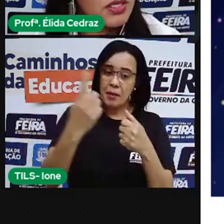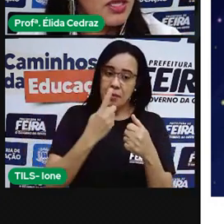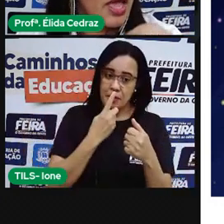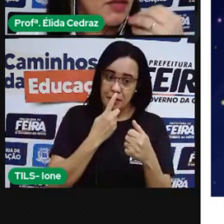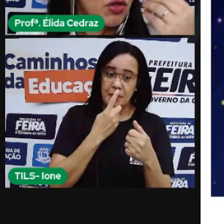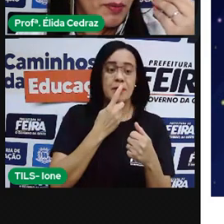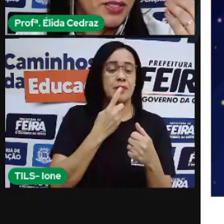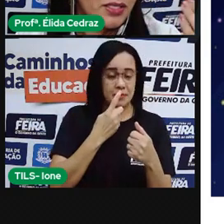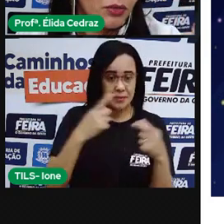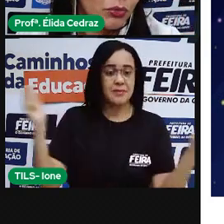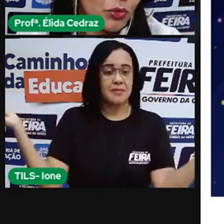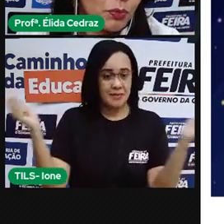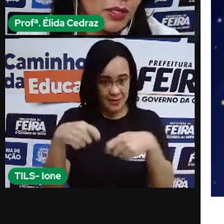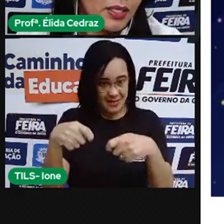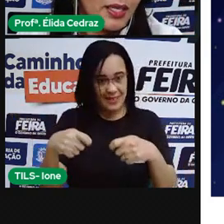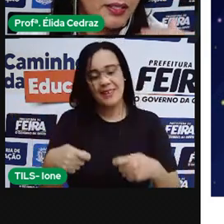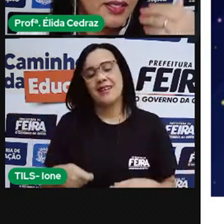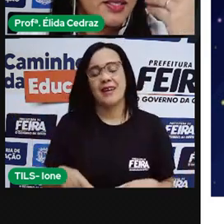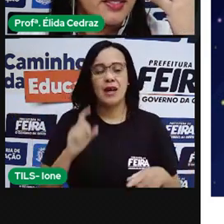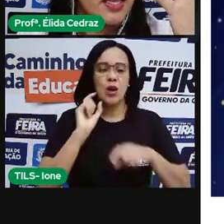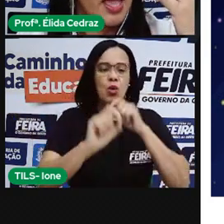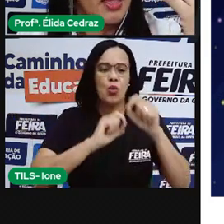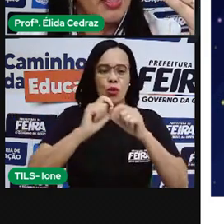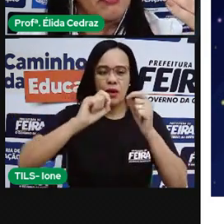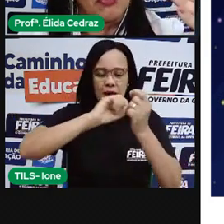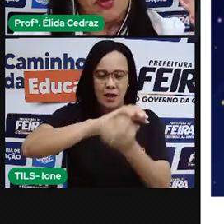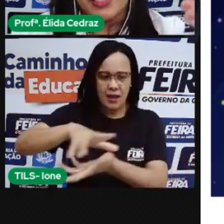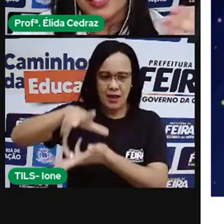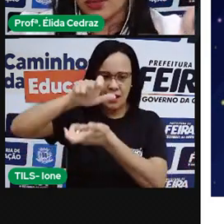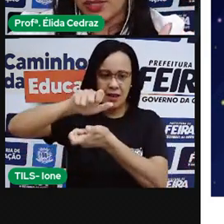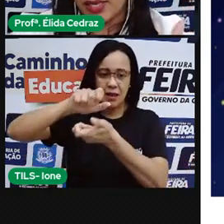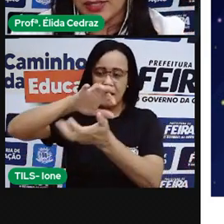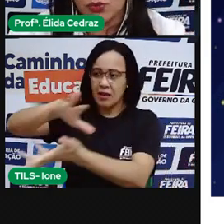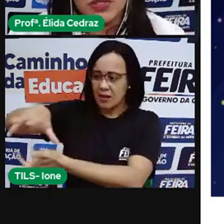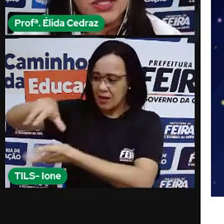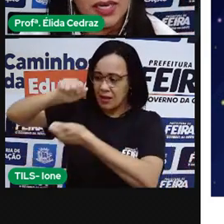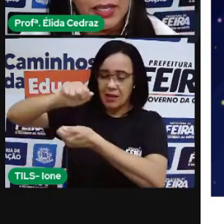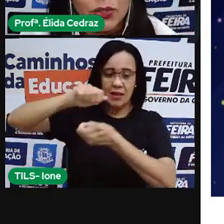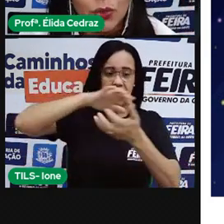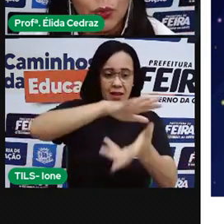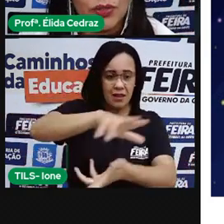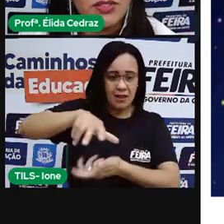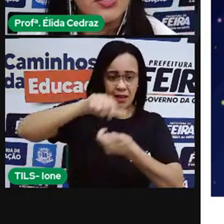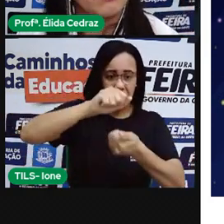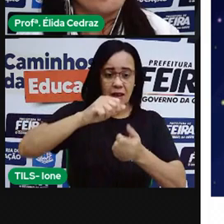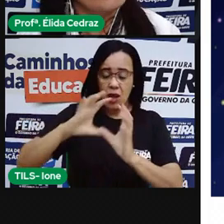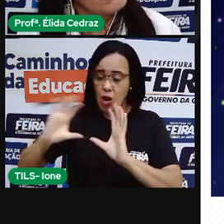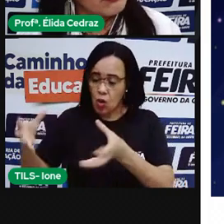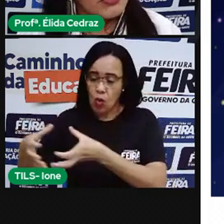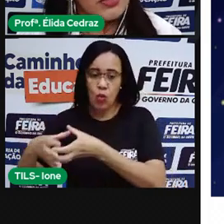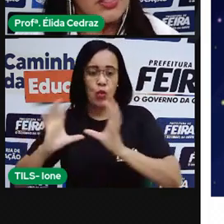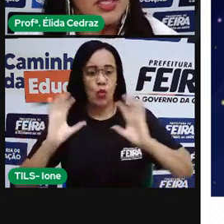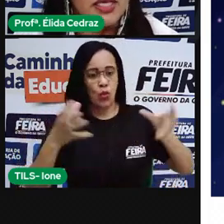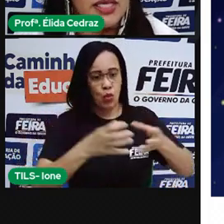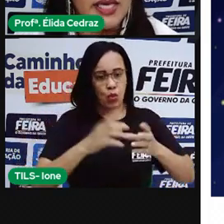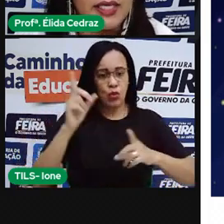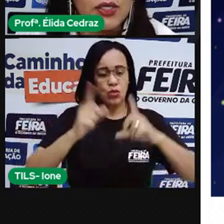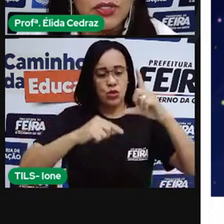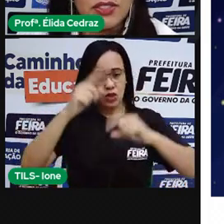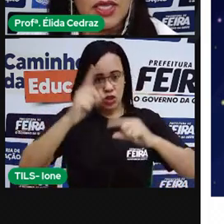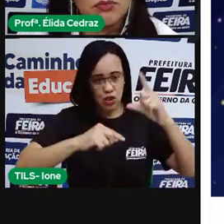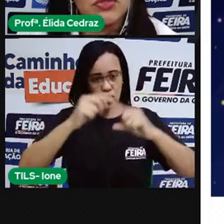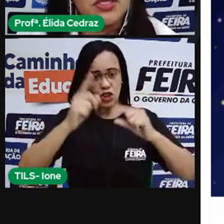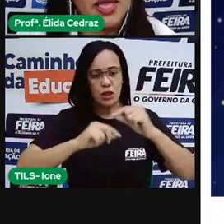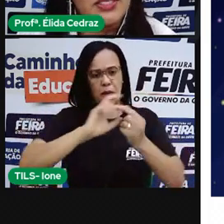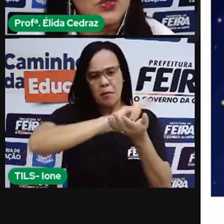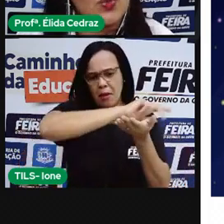nós a formação dos planetas, a formação das constelações. E aqui